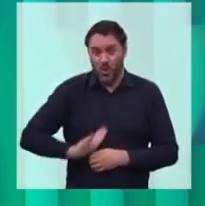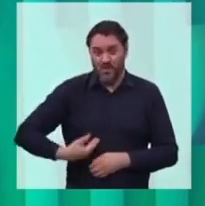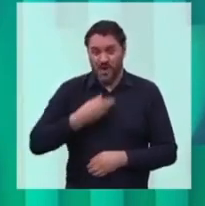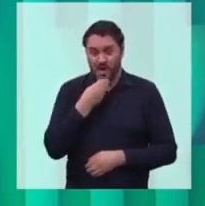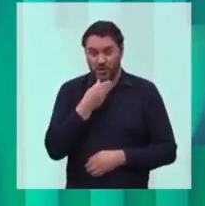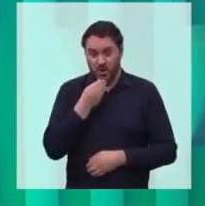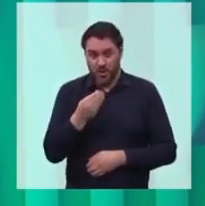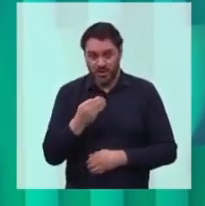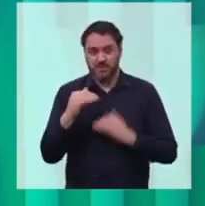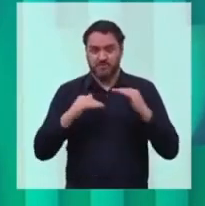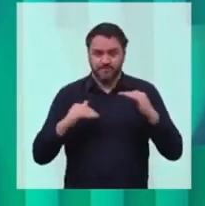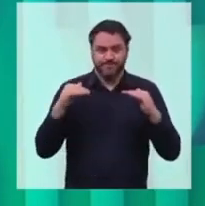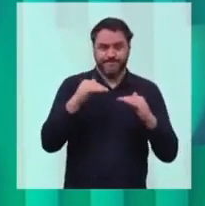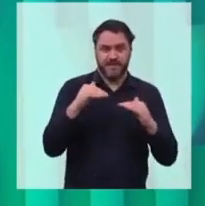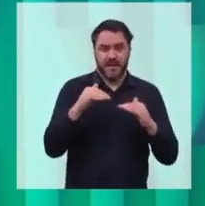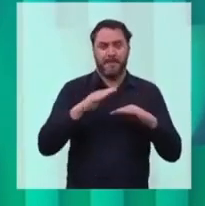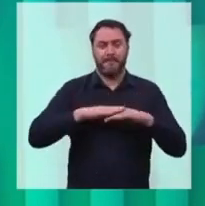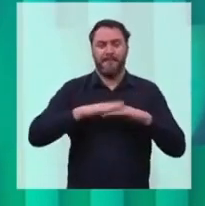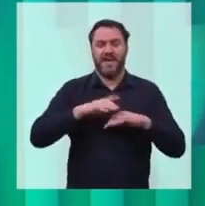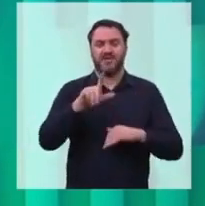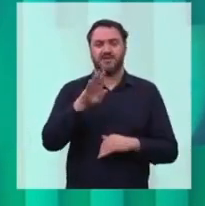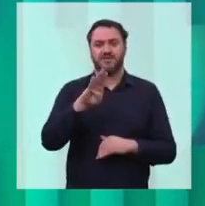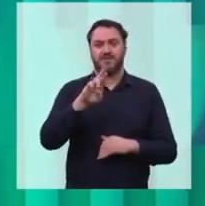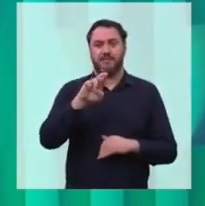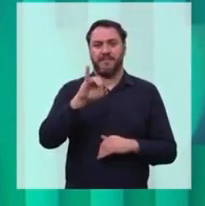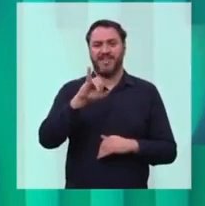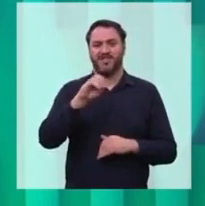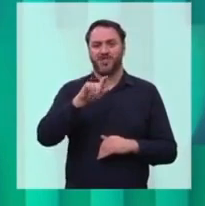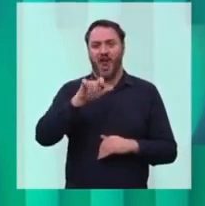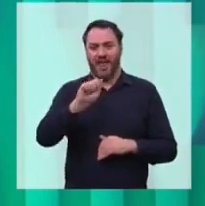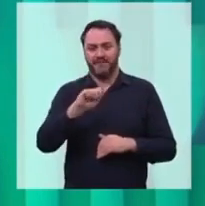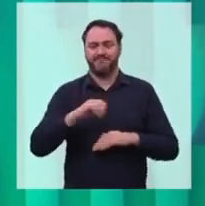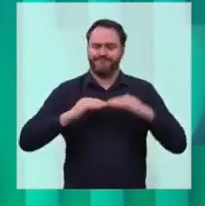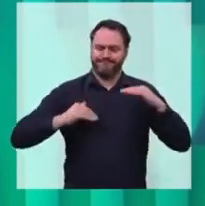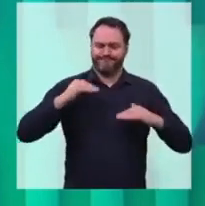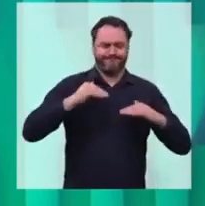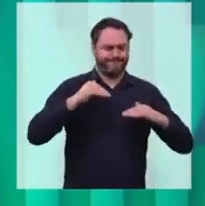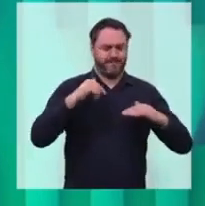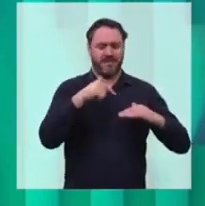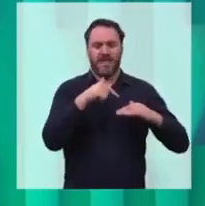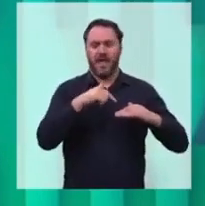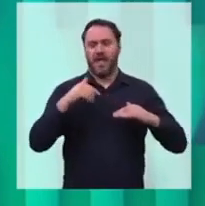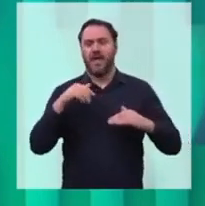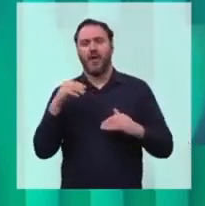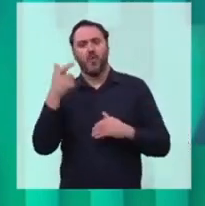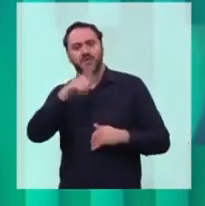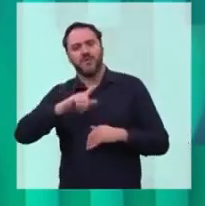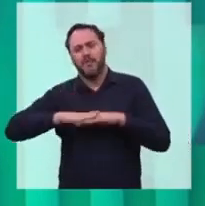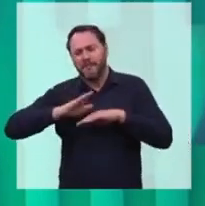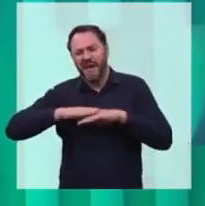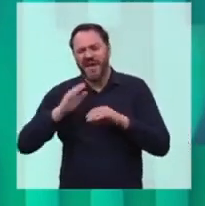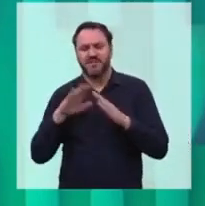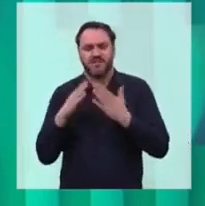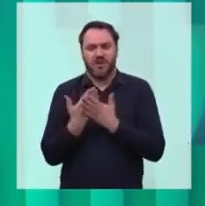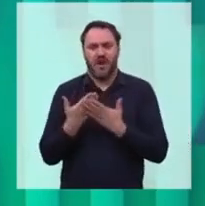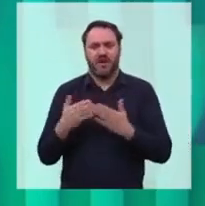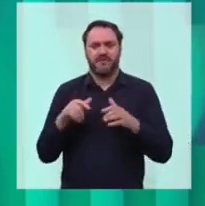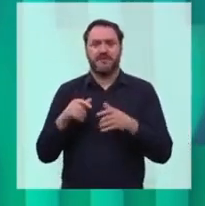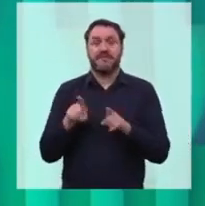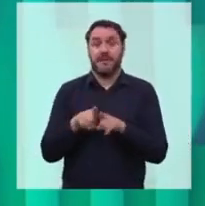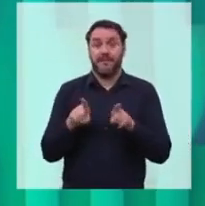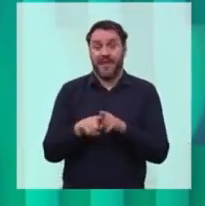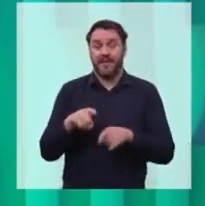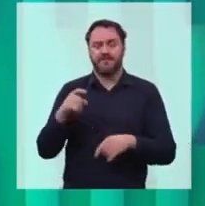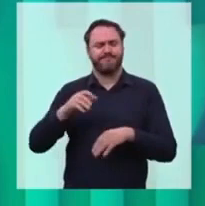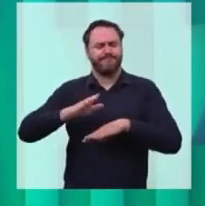Leonel Brizola no número de escolas construídas. Lá, nós tivemos o maior crescimento econômico do Nordeste. E foi o Estado que mais gerou